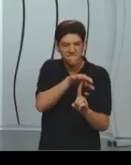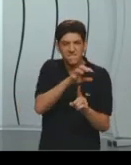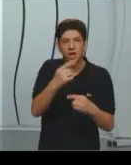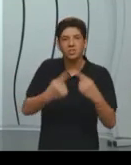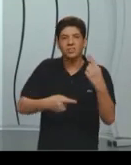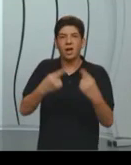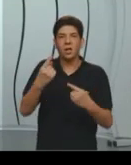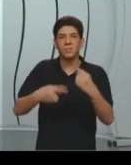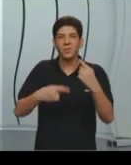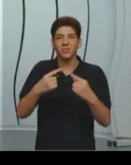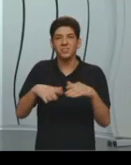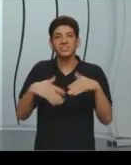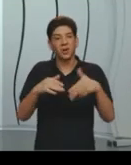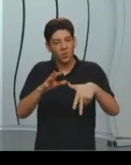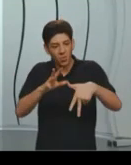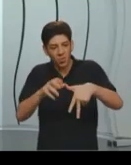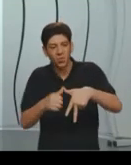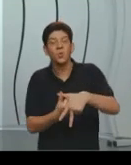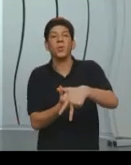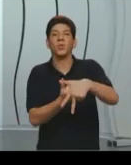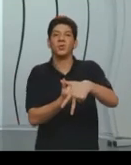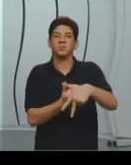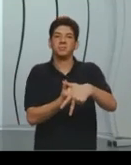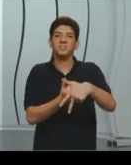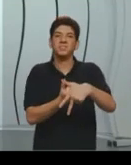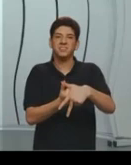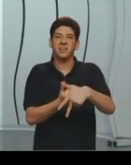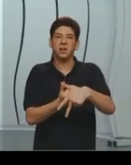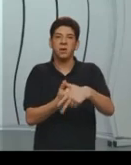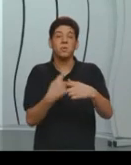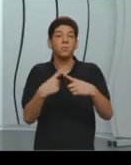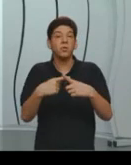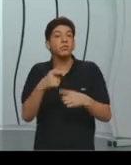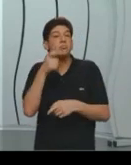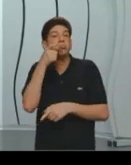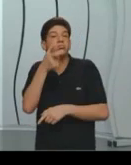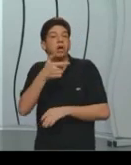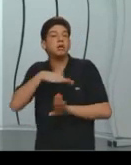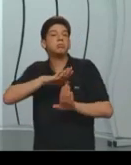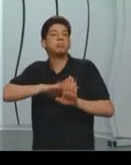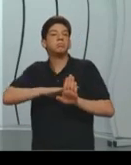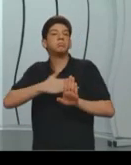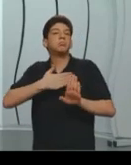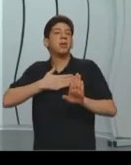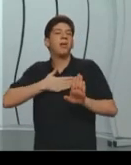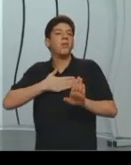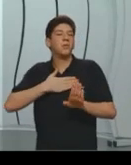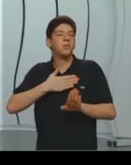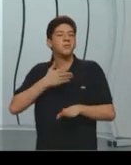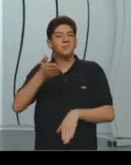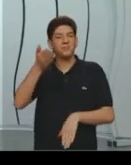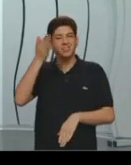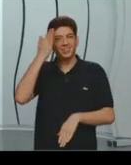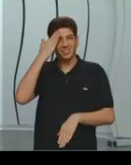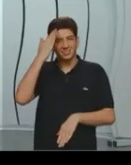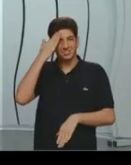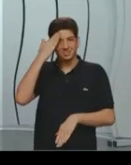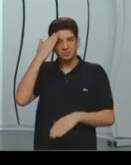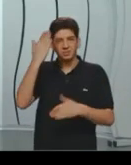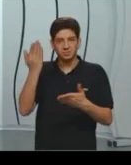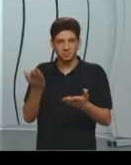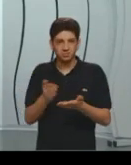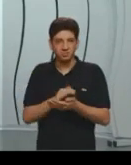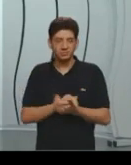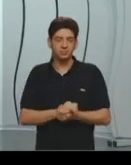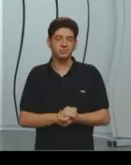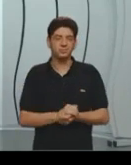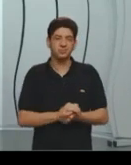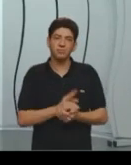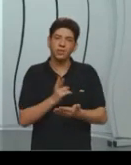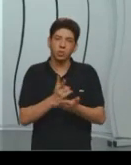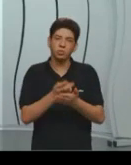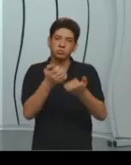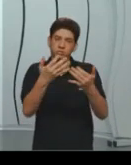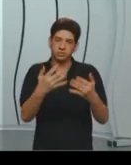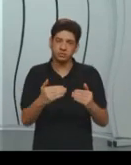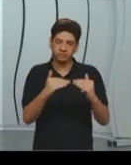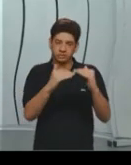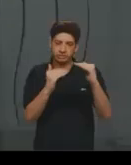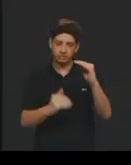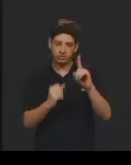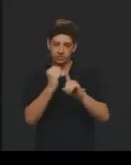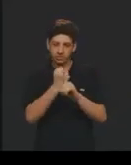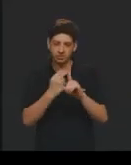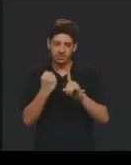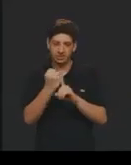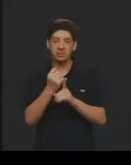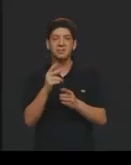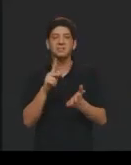da política, que a pessoa, ela começa a trazer para interesse próprio, e só para falar de desigualdade, a gente merece uma